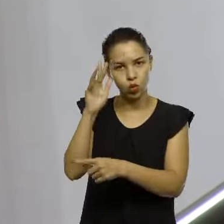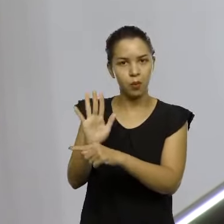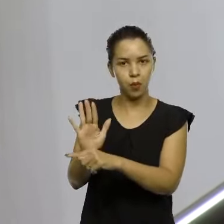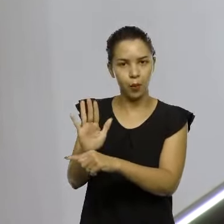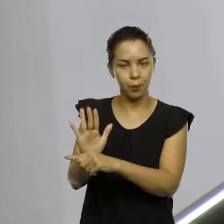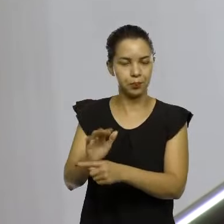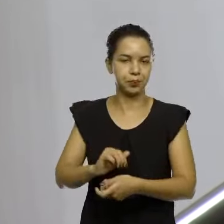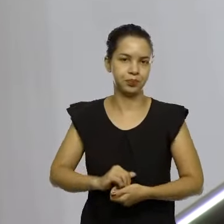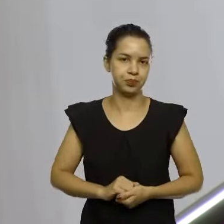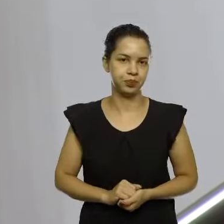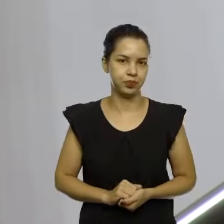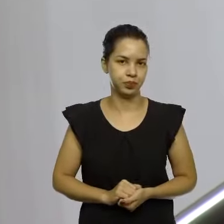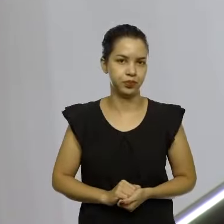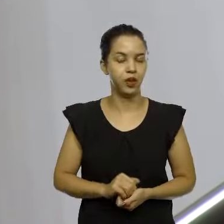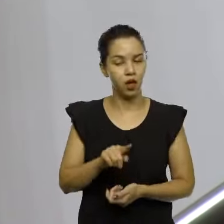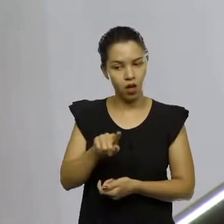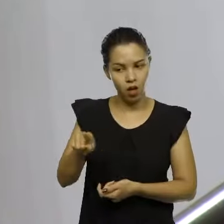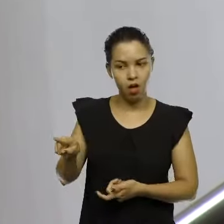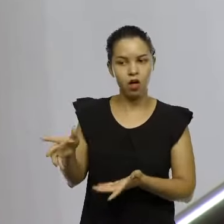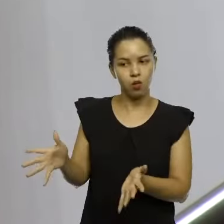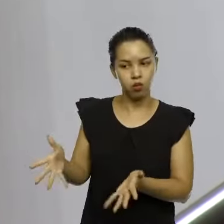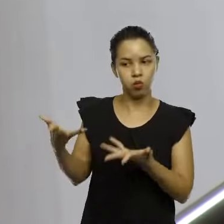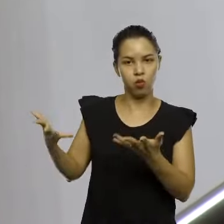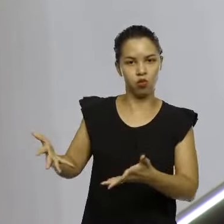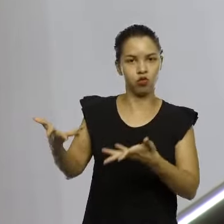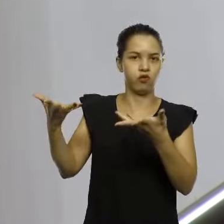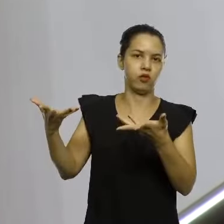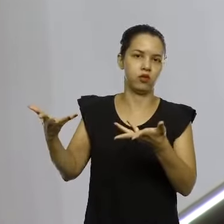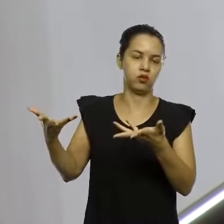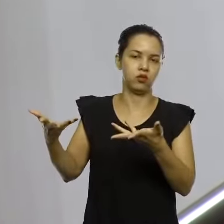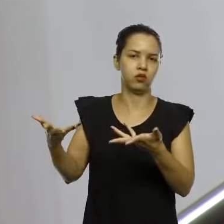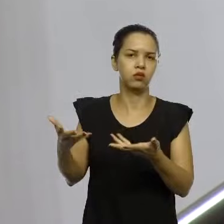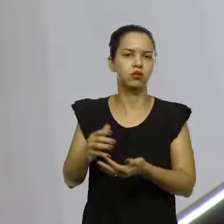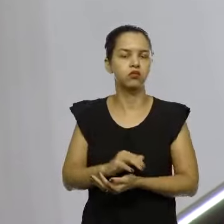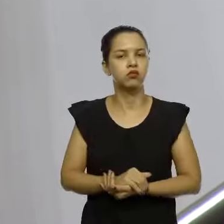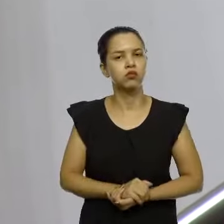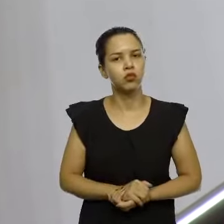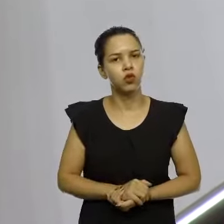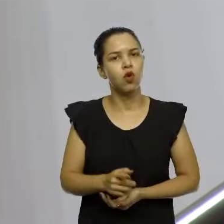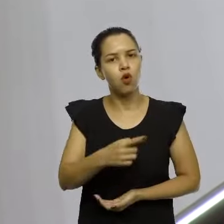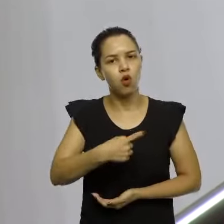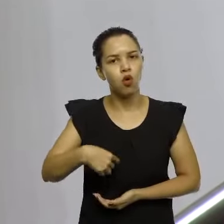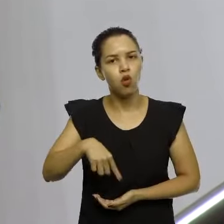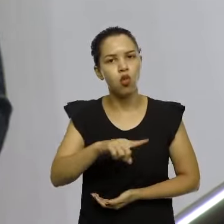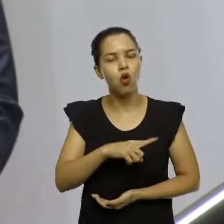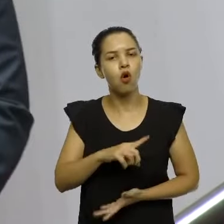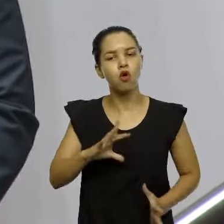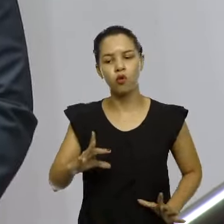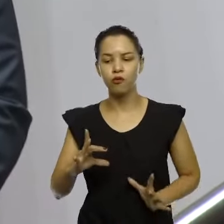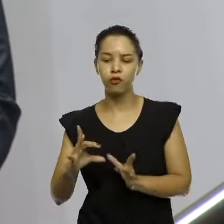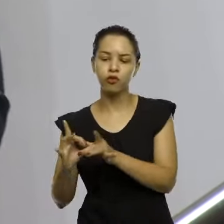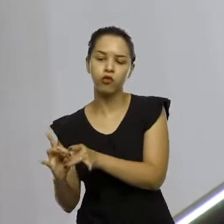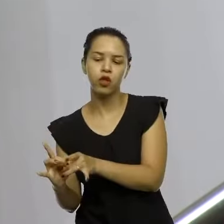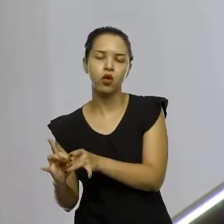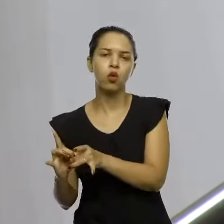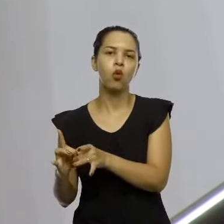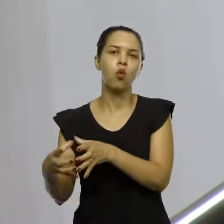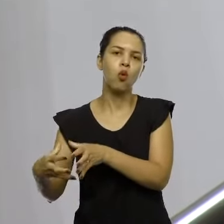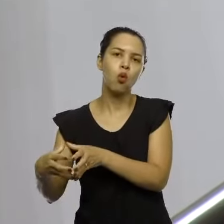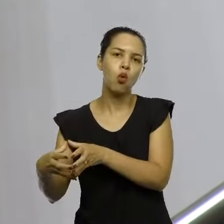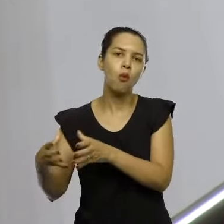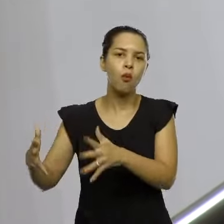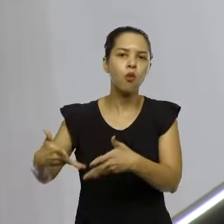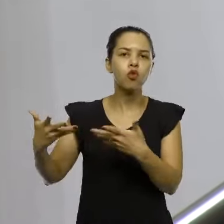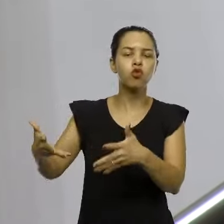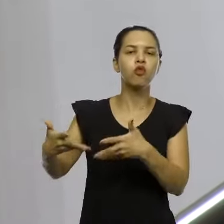E esses foram motivadores. E o que nos faz com que a gente tenha um vínculo com esses motivadores é a